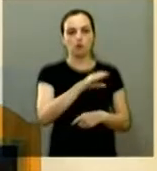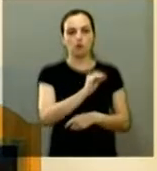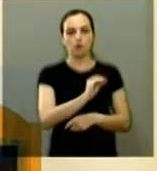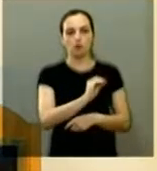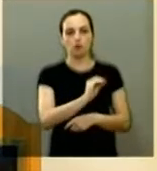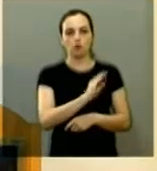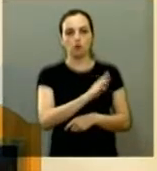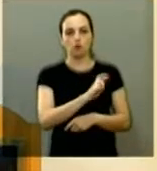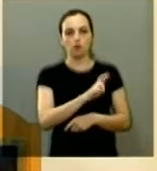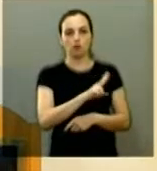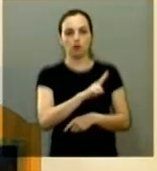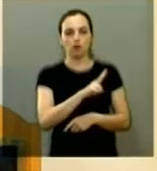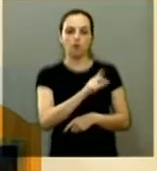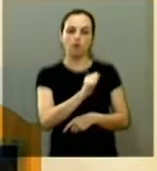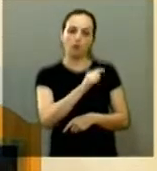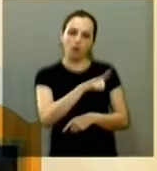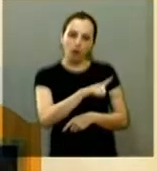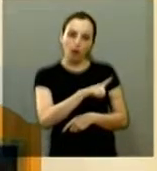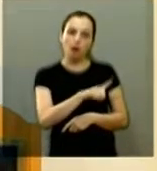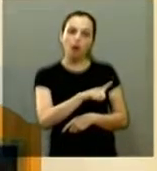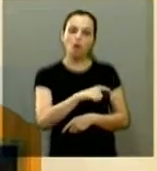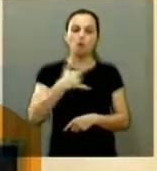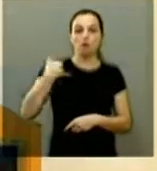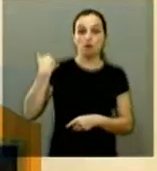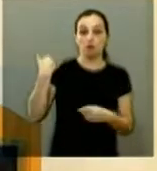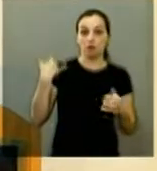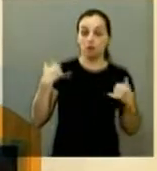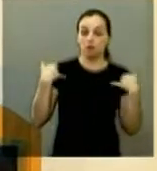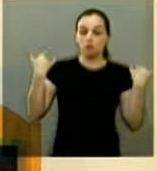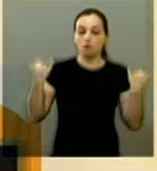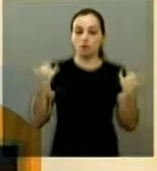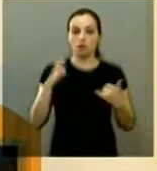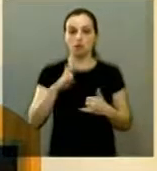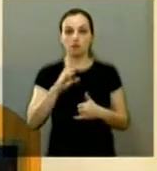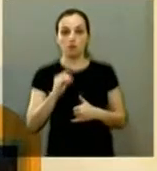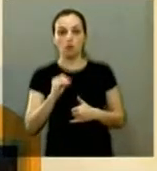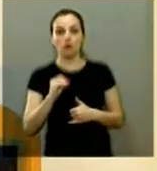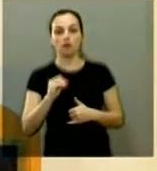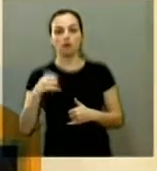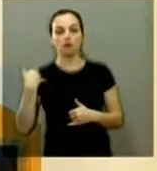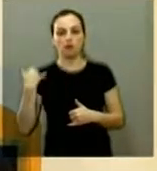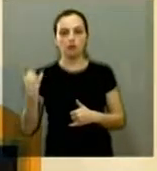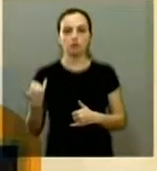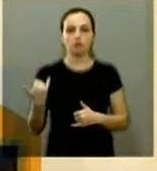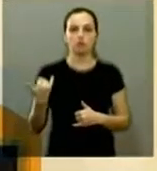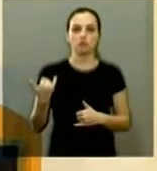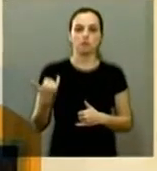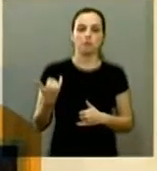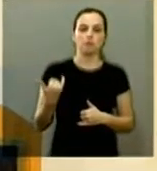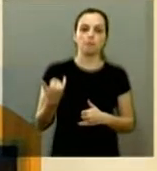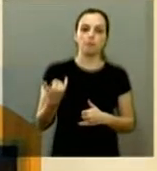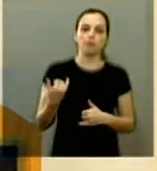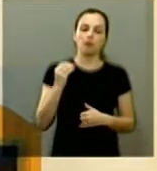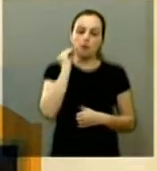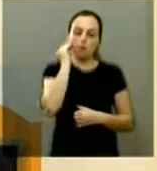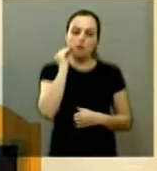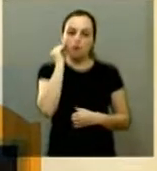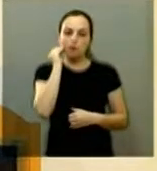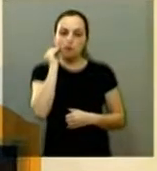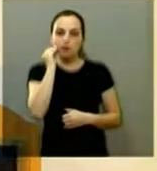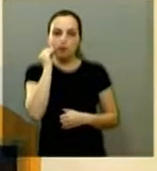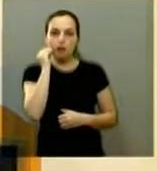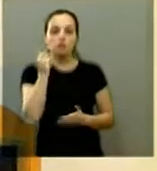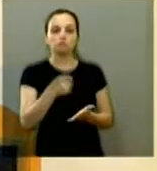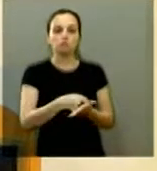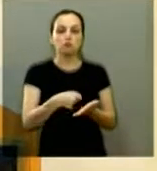completa meio século na fala da Edna aproveitar para fazer uma correção